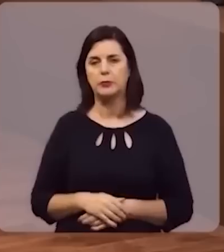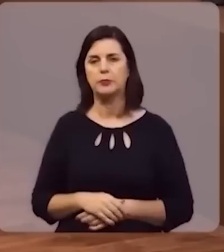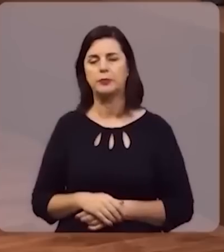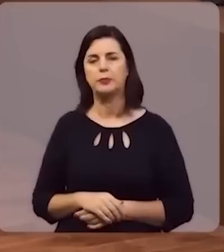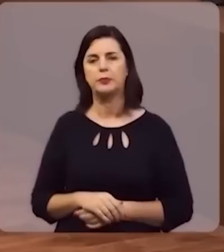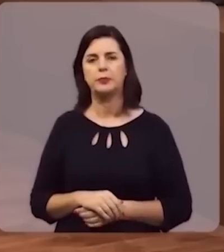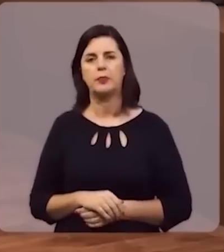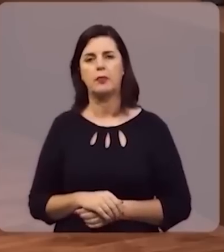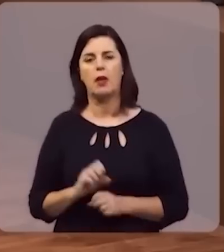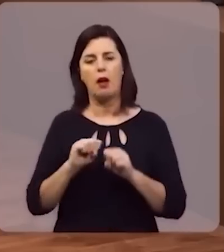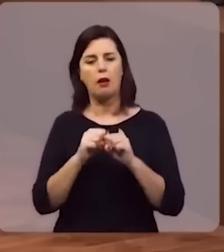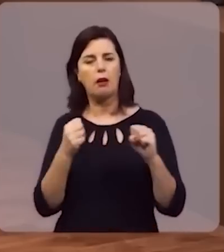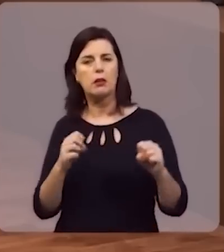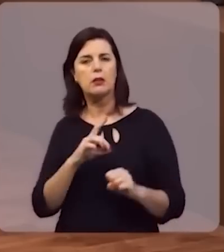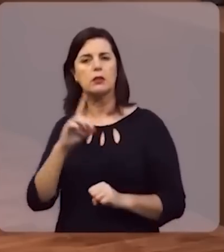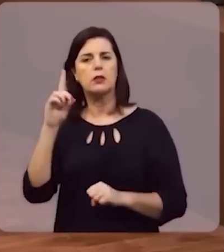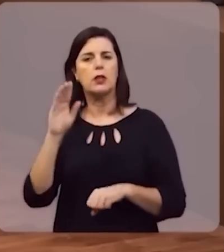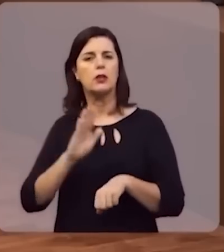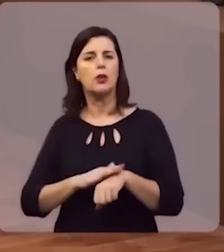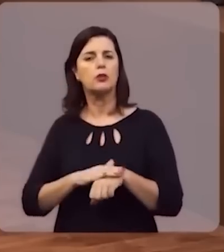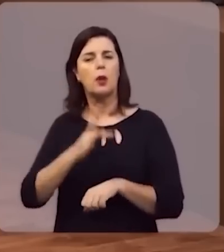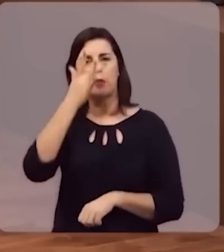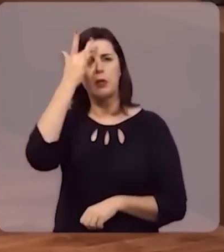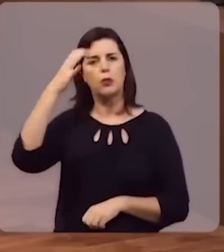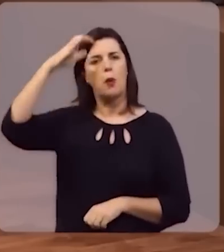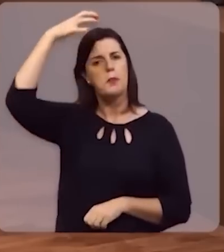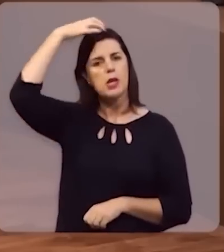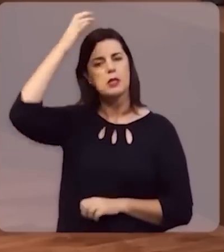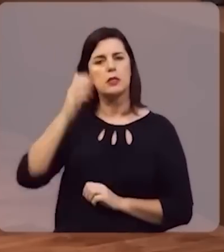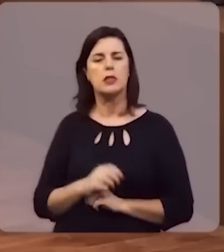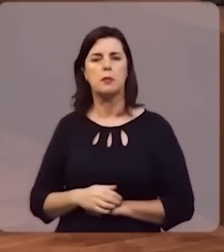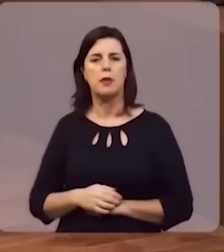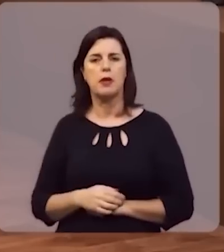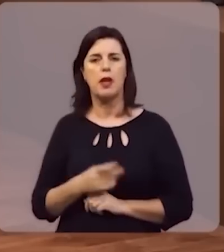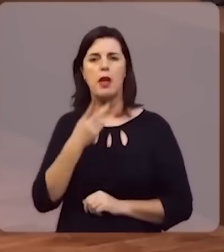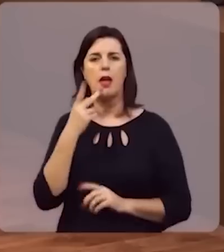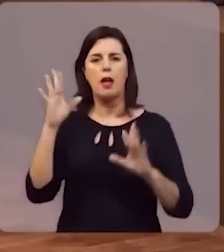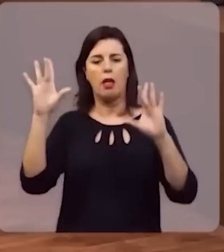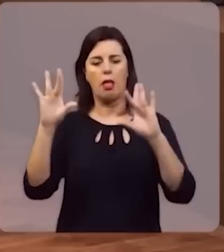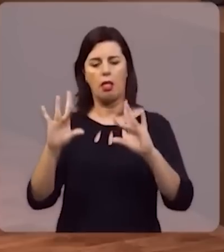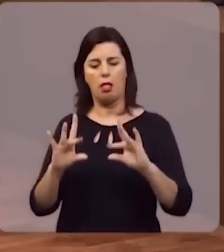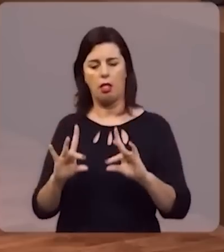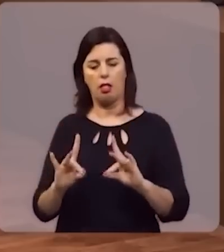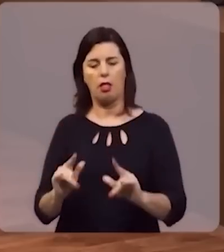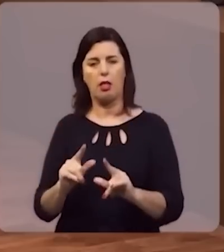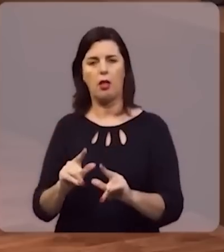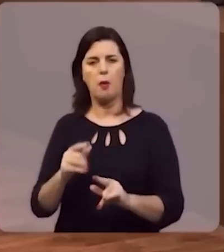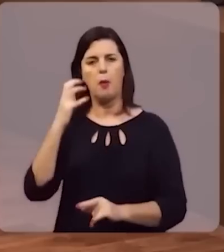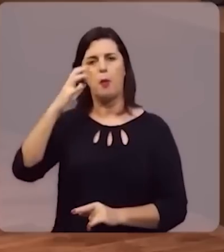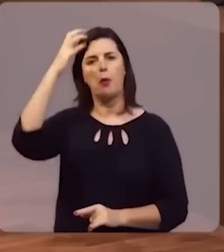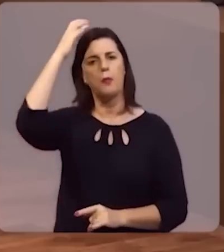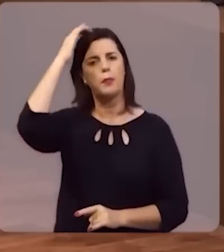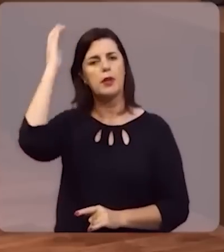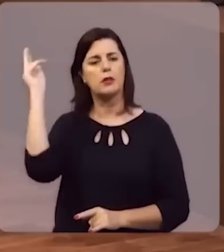a grandeza de Deus em relação aos príncipes. Quando diz, é ele quem reduz a nada os príncipes e torna em